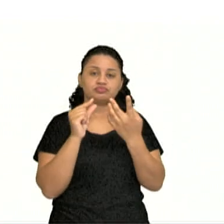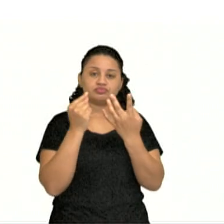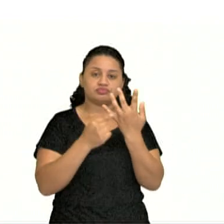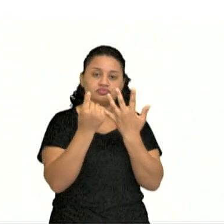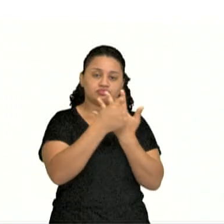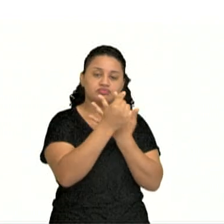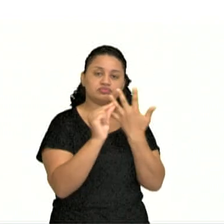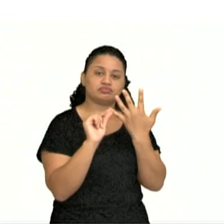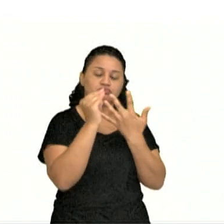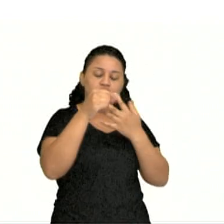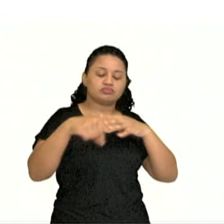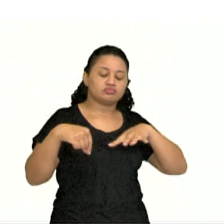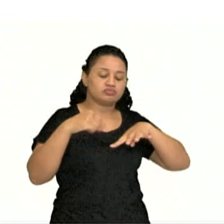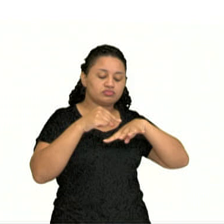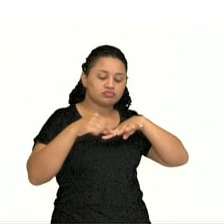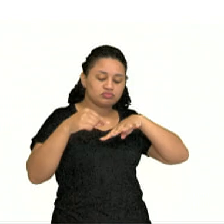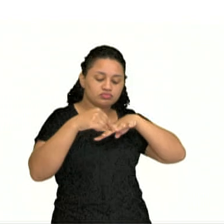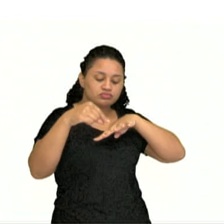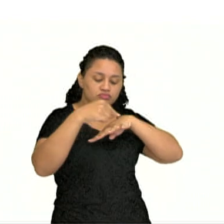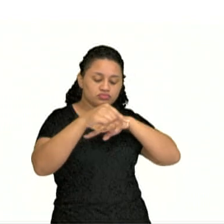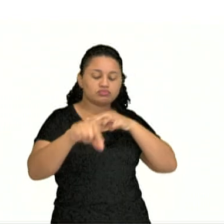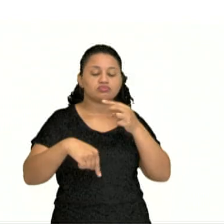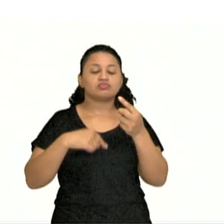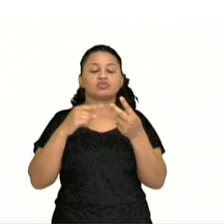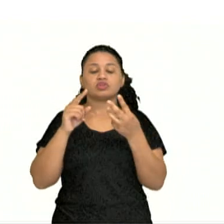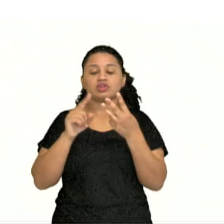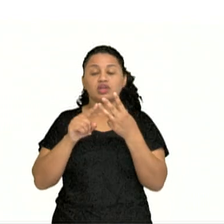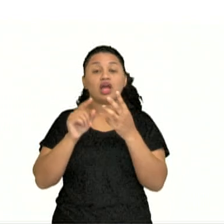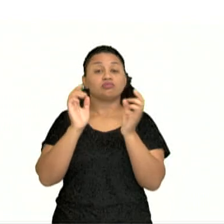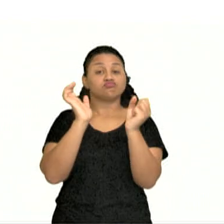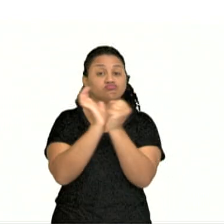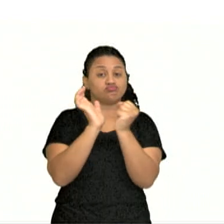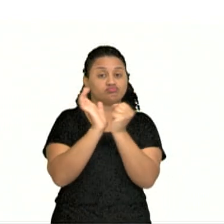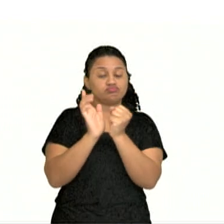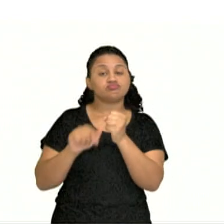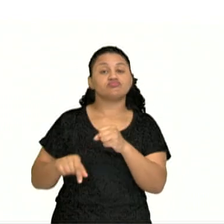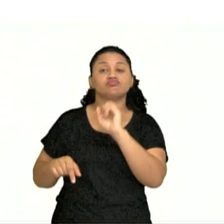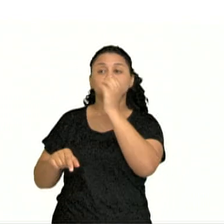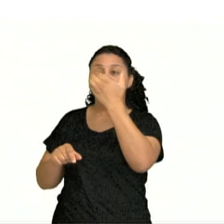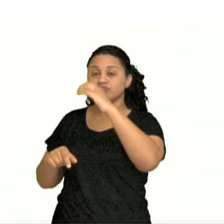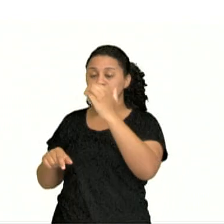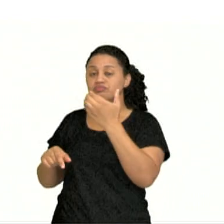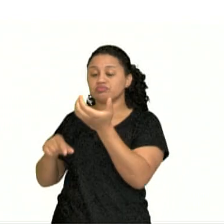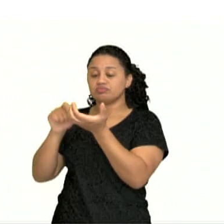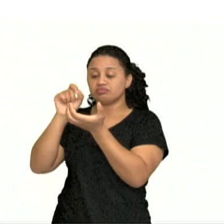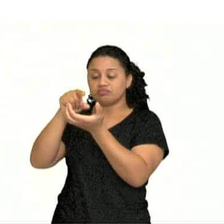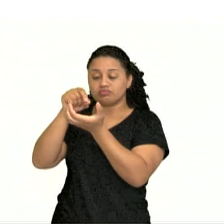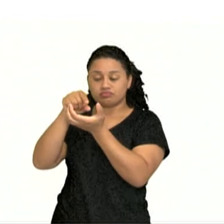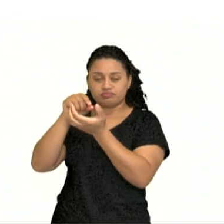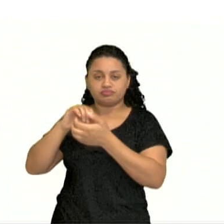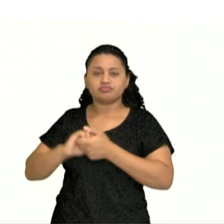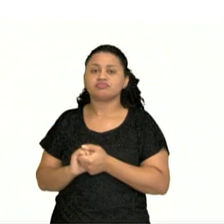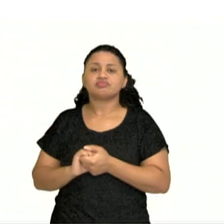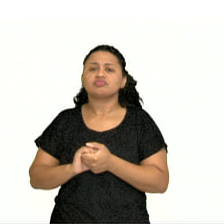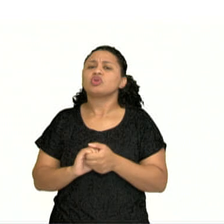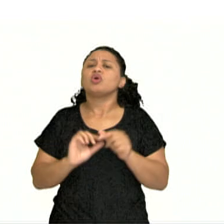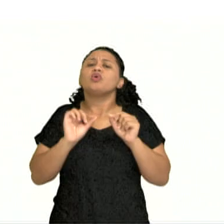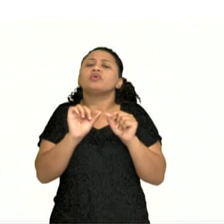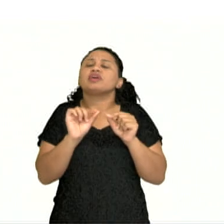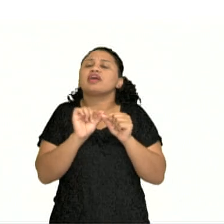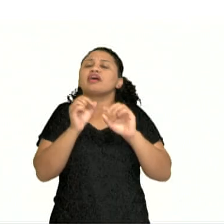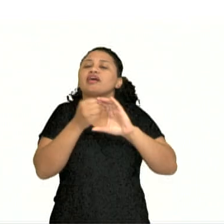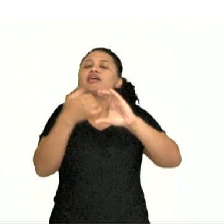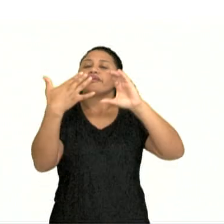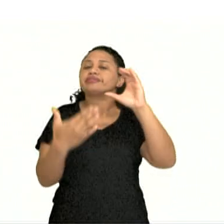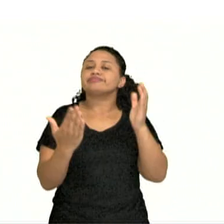pteridófitas, gimnospermas e angiospermas. E quais foram os critérios?